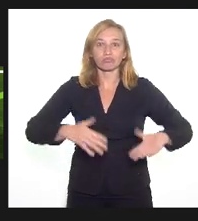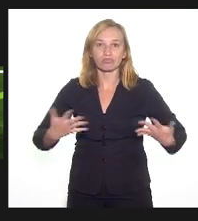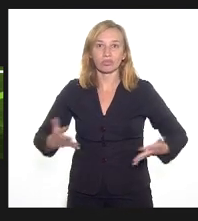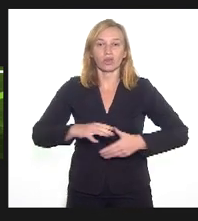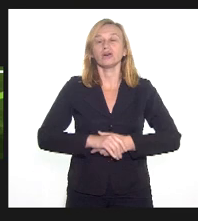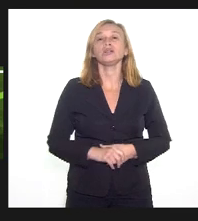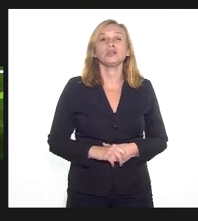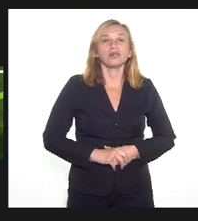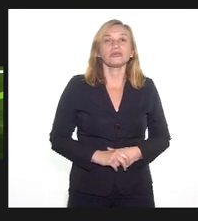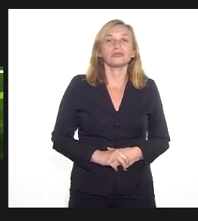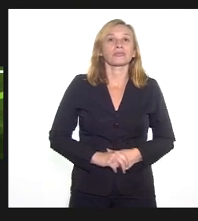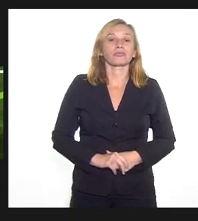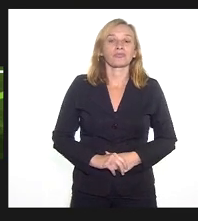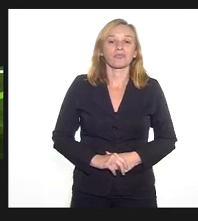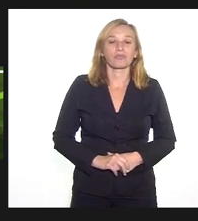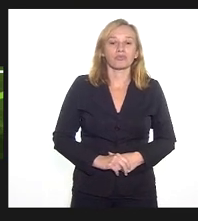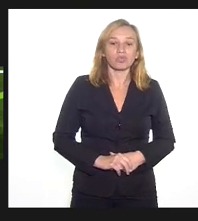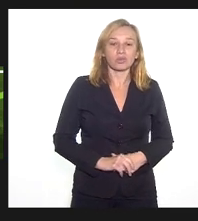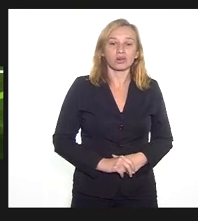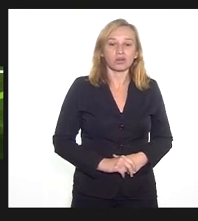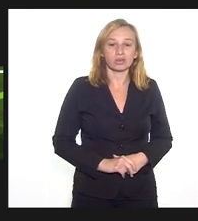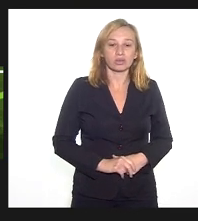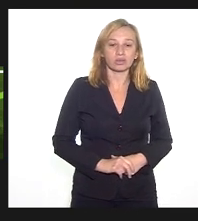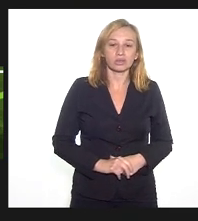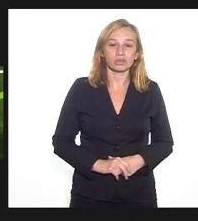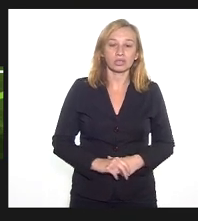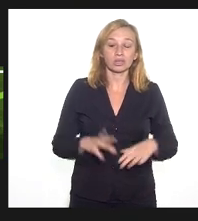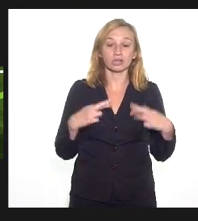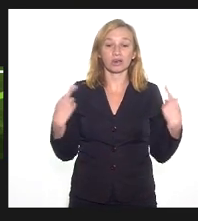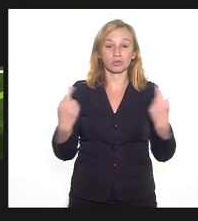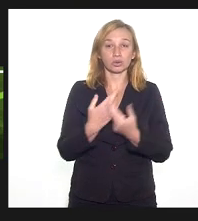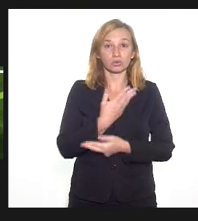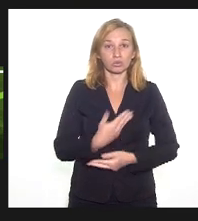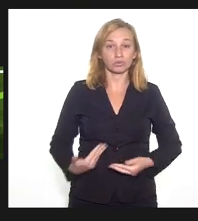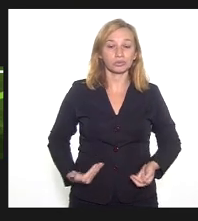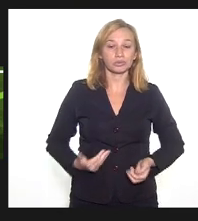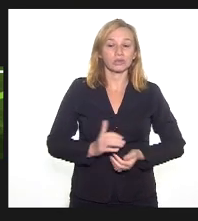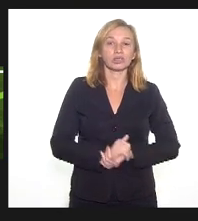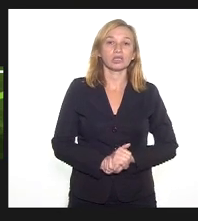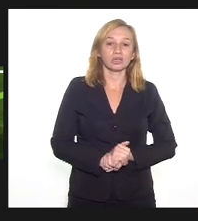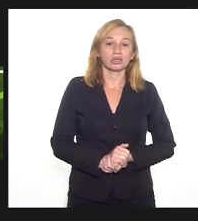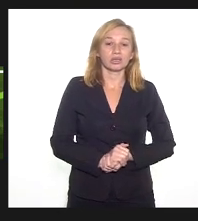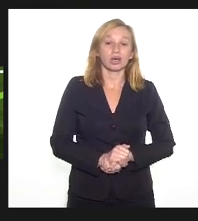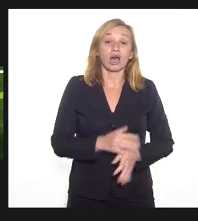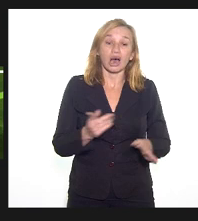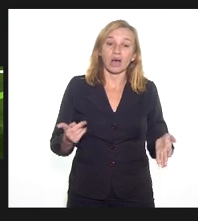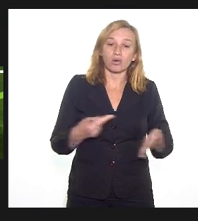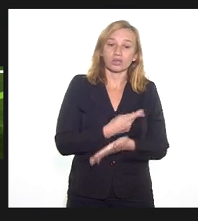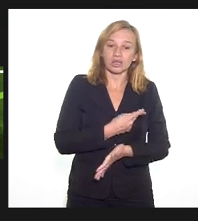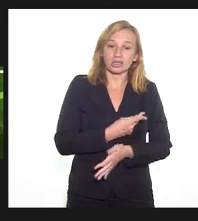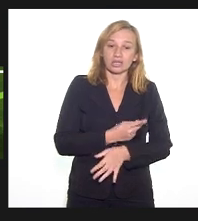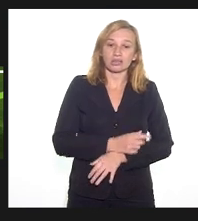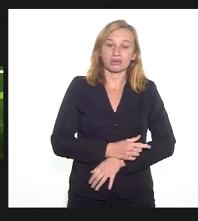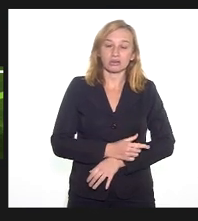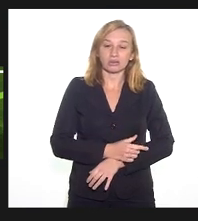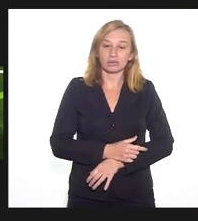Então, eu tenho acompanhado essa audiência e vi algumas exposições da professora Lula Laje, né?